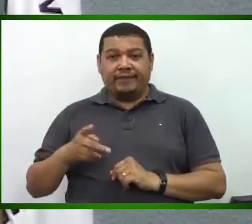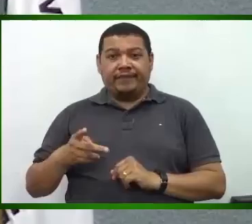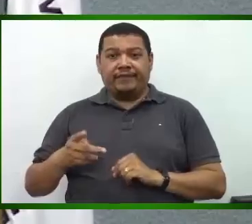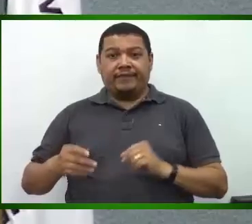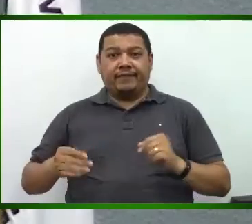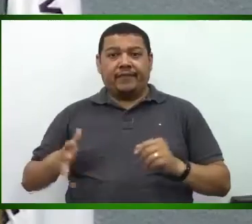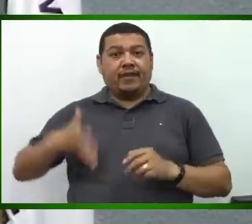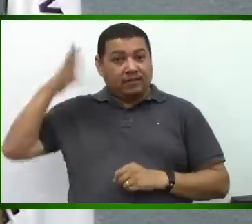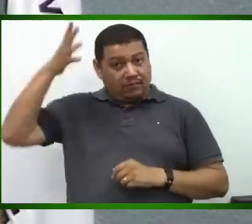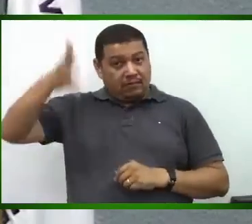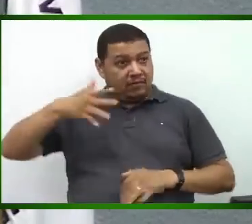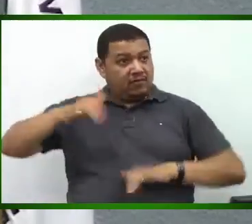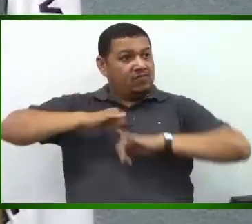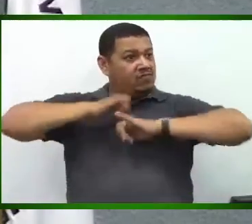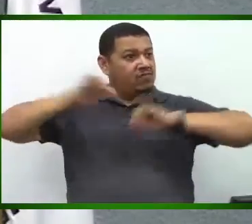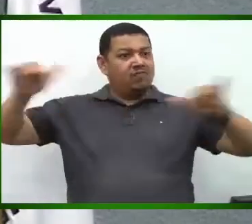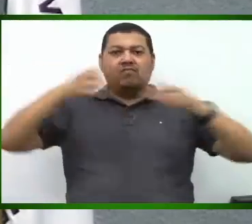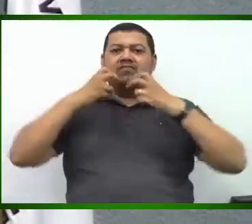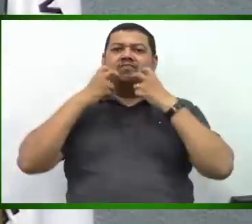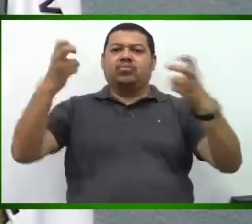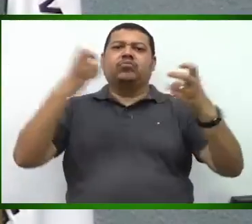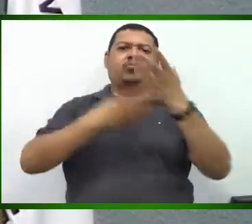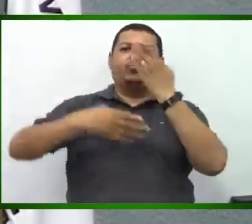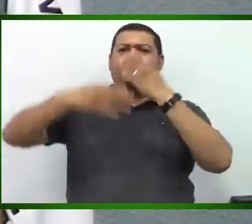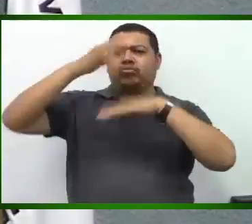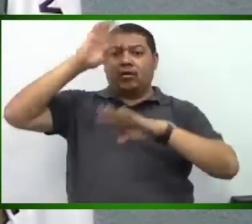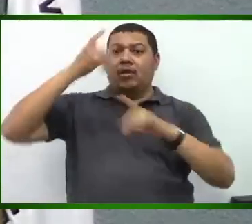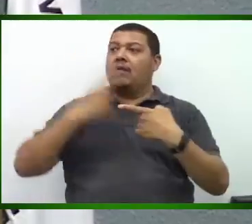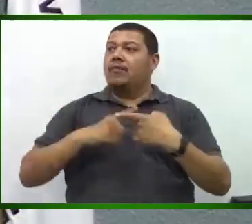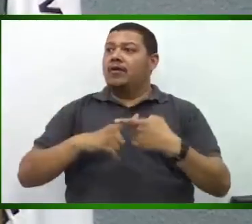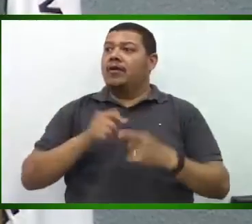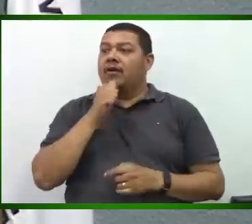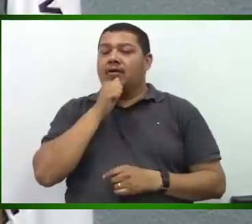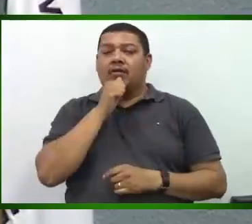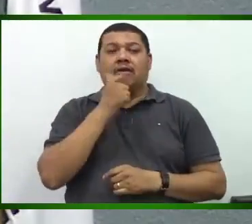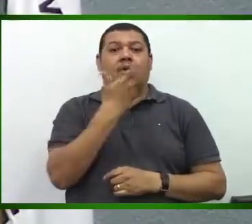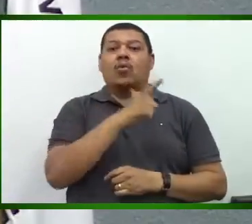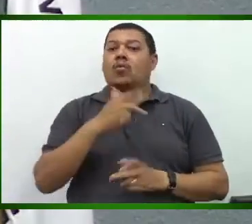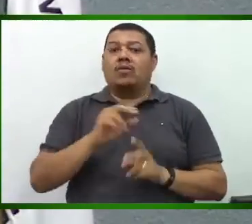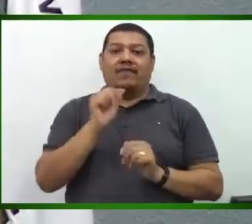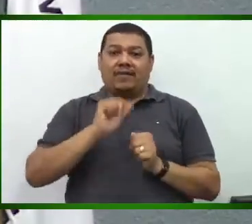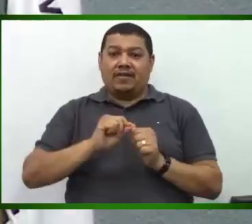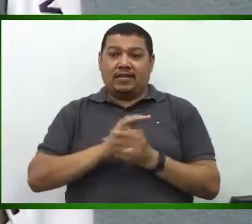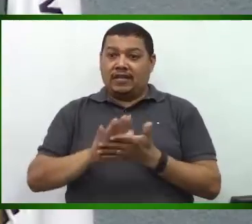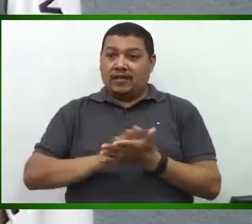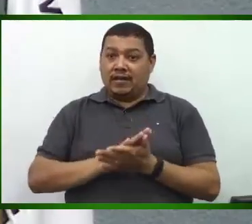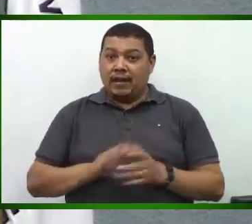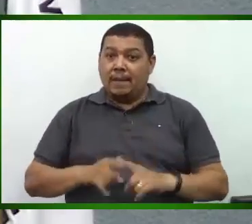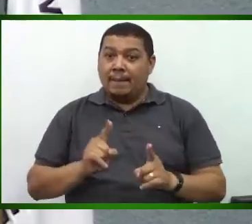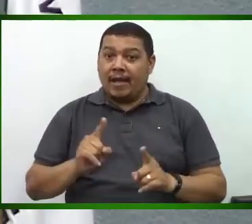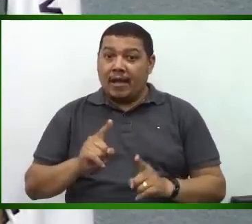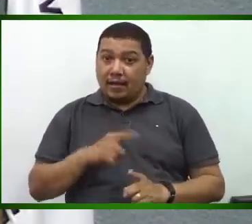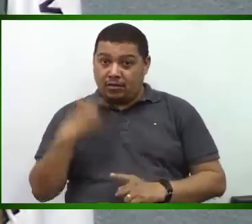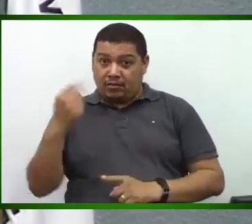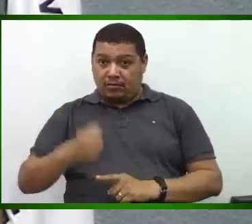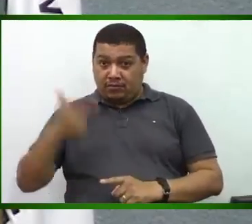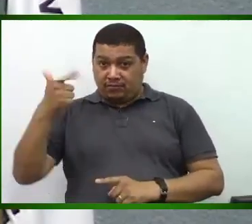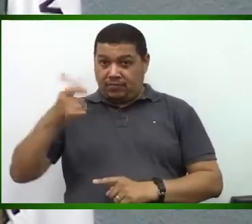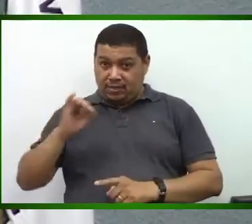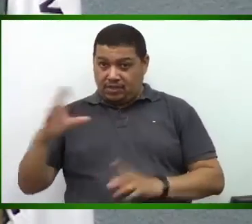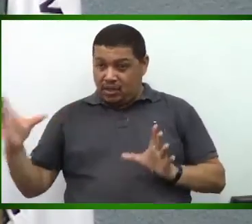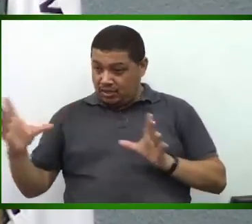aqui, para espernear, gritar e cobrar. Porque não tem condições de fazer nada. Mas somos 12. Se nós